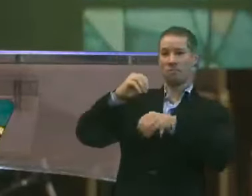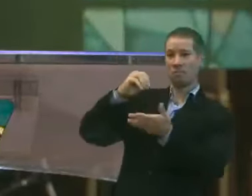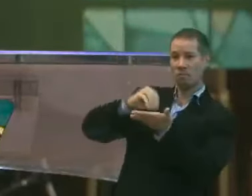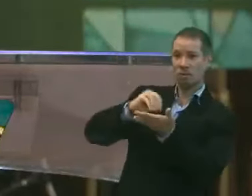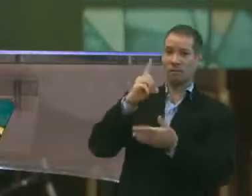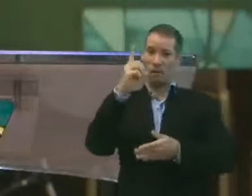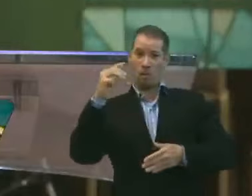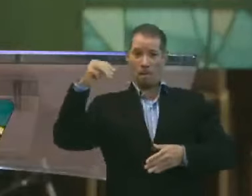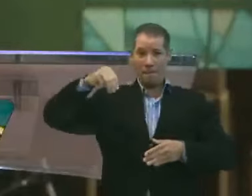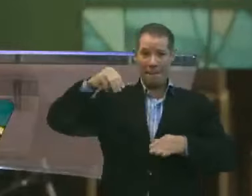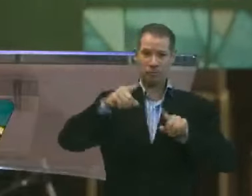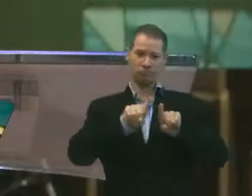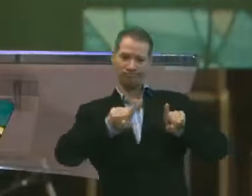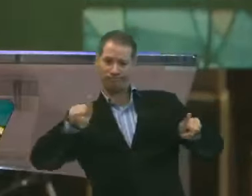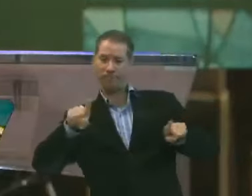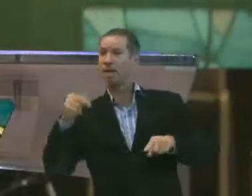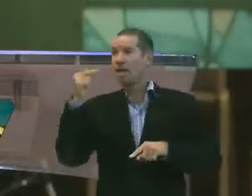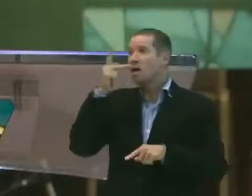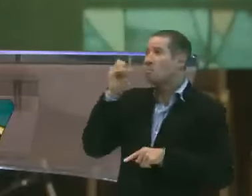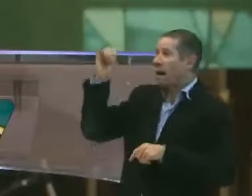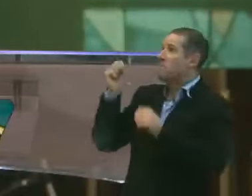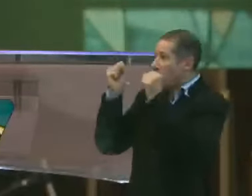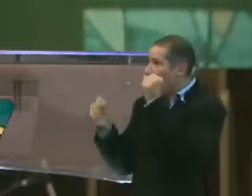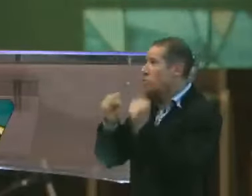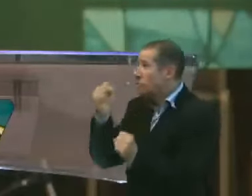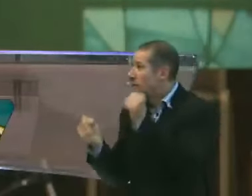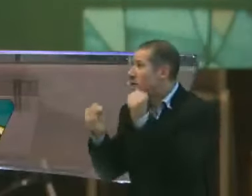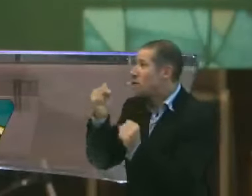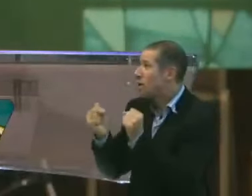metro para eu estacionar. Ela falou. Pai, posso dirigir?